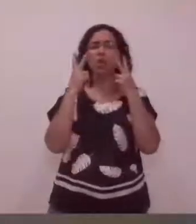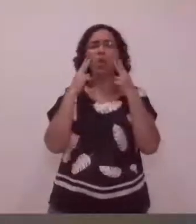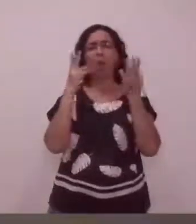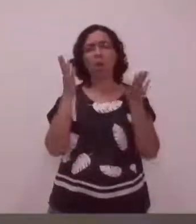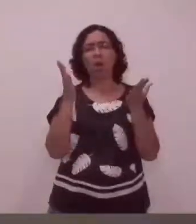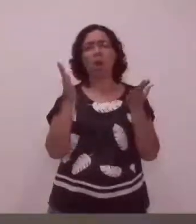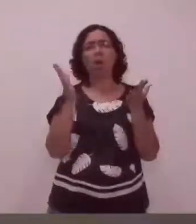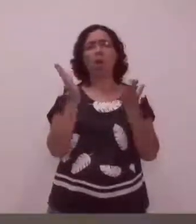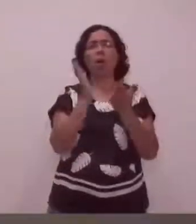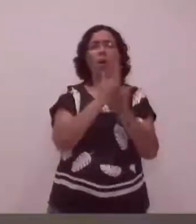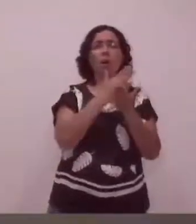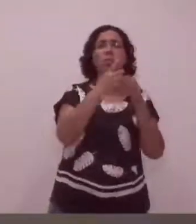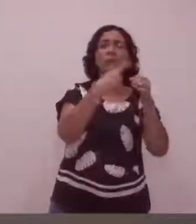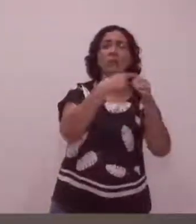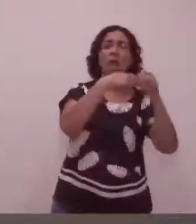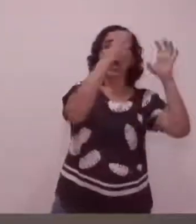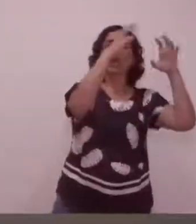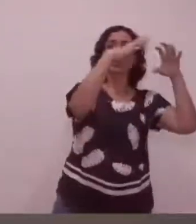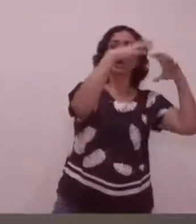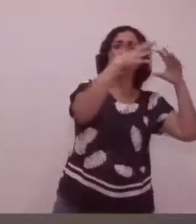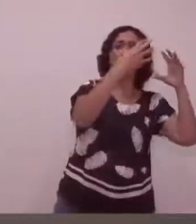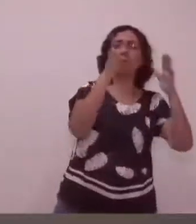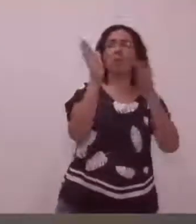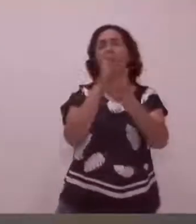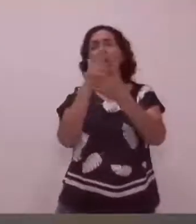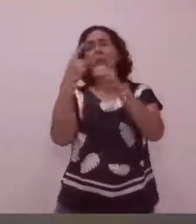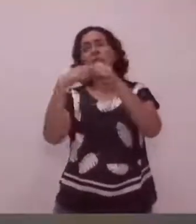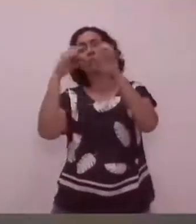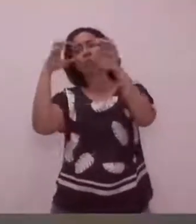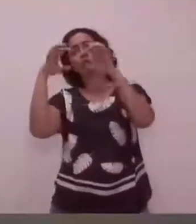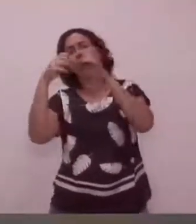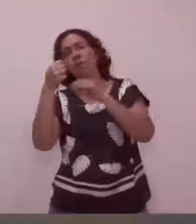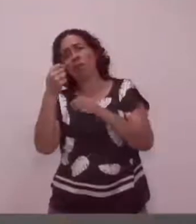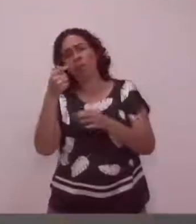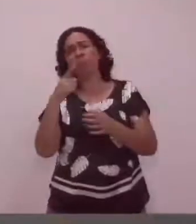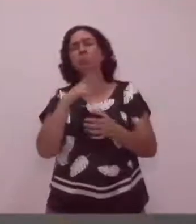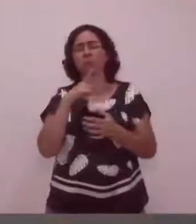Em umas, chovem mais, outras chovem menos. Mas existe.